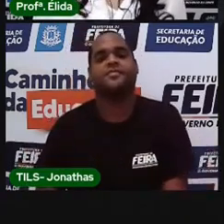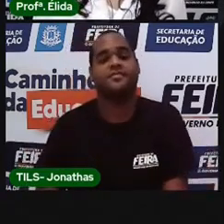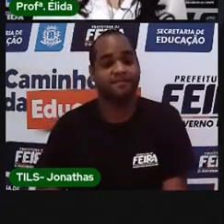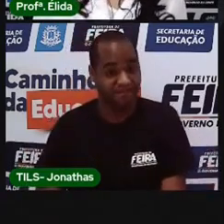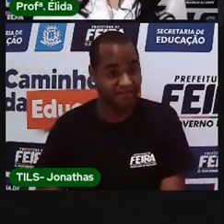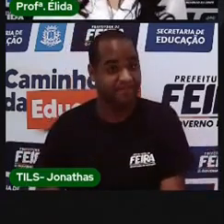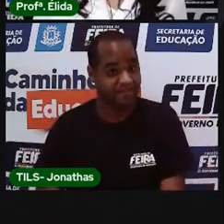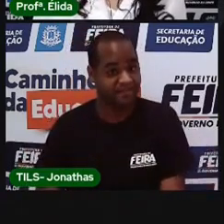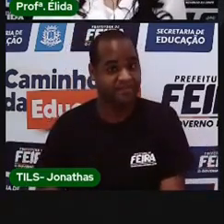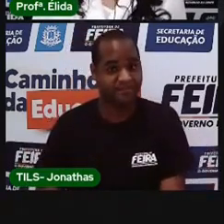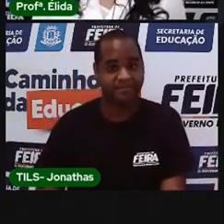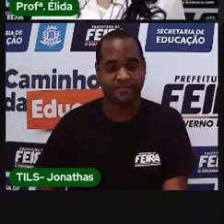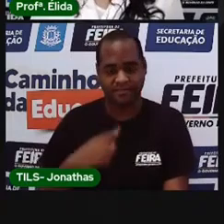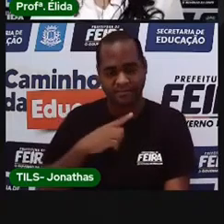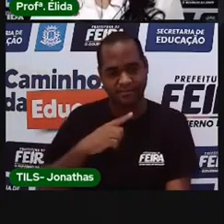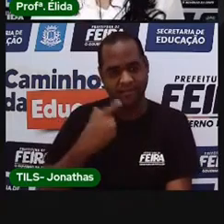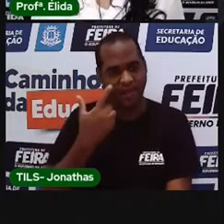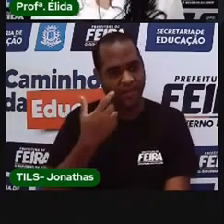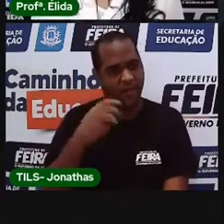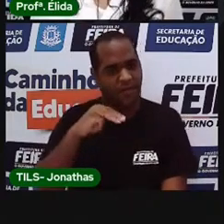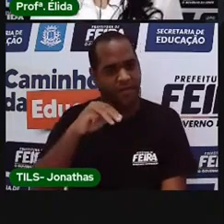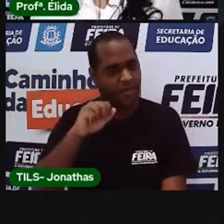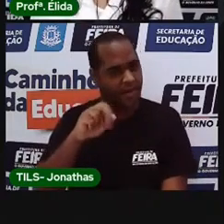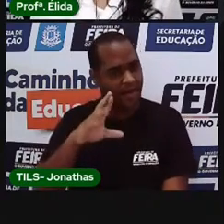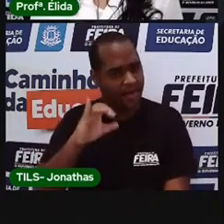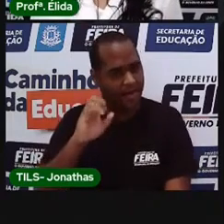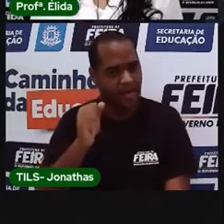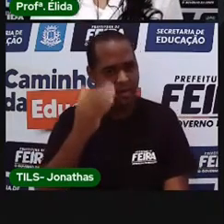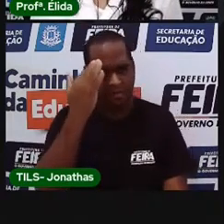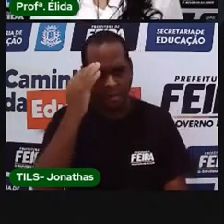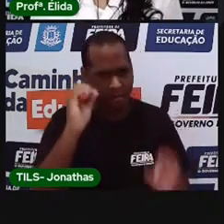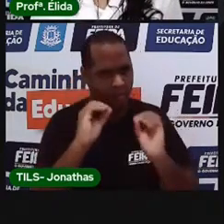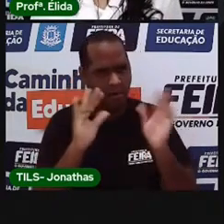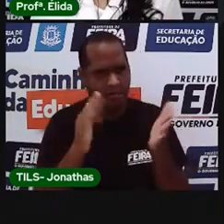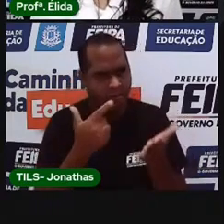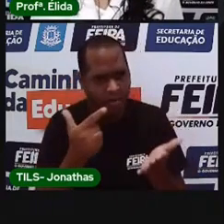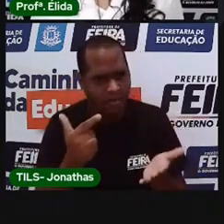Tem como Mariana não entender essa mensagem?